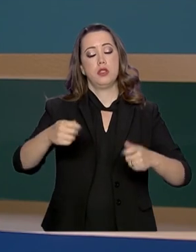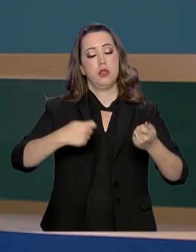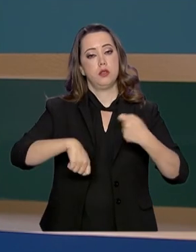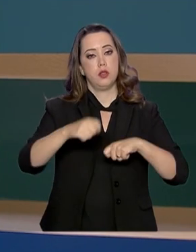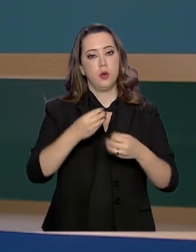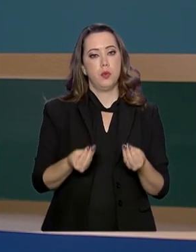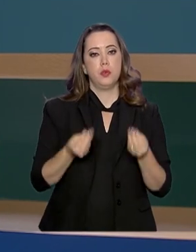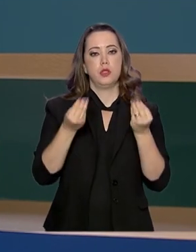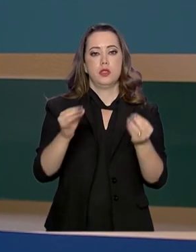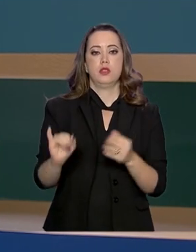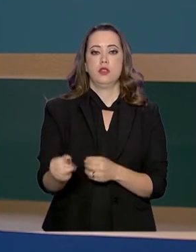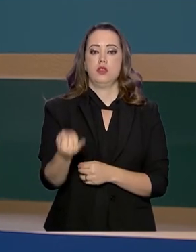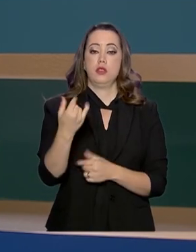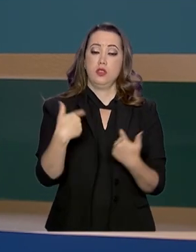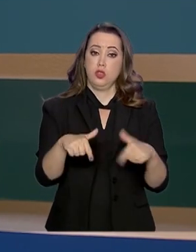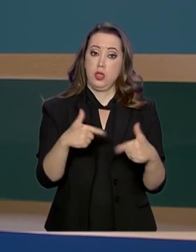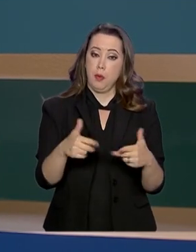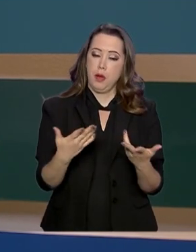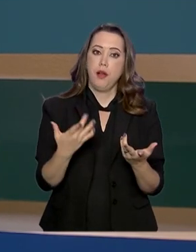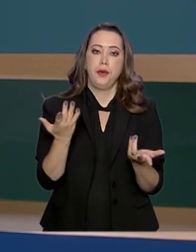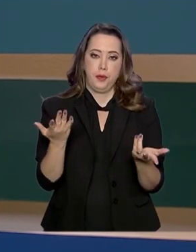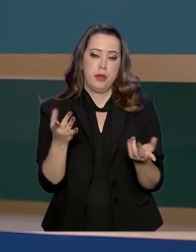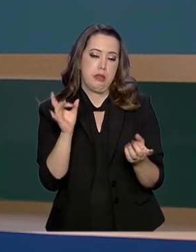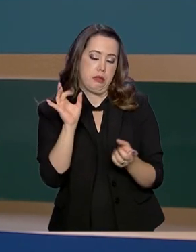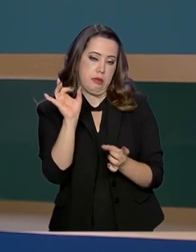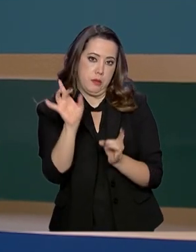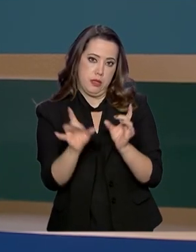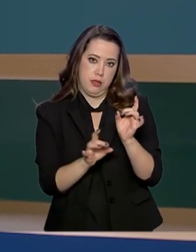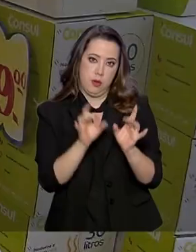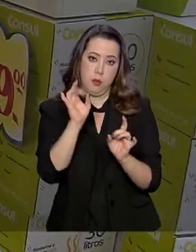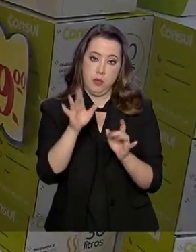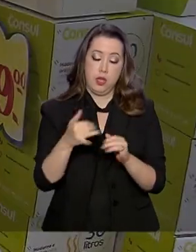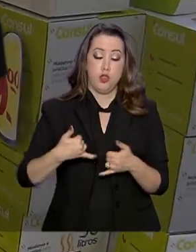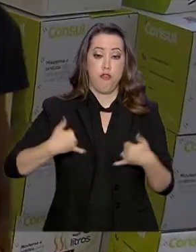especialmente em épocas como das festas de fim de ano.